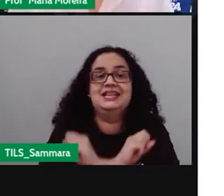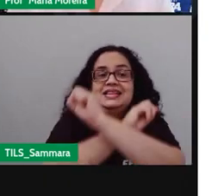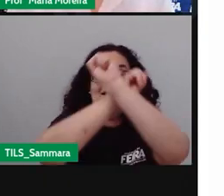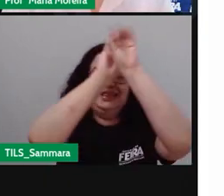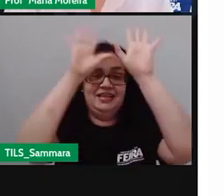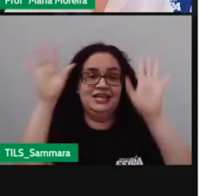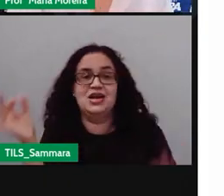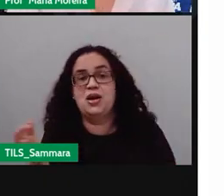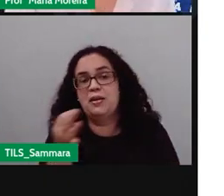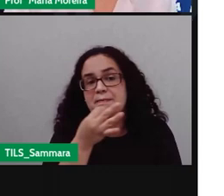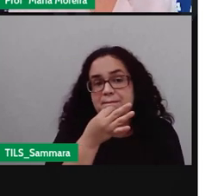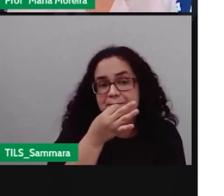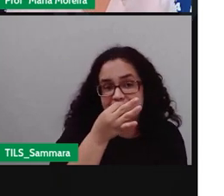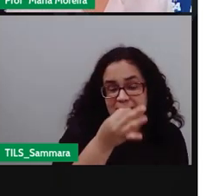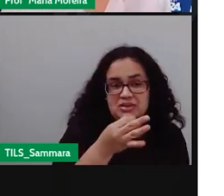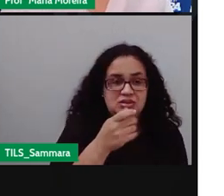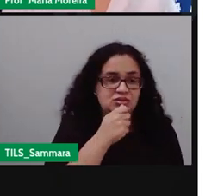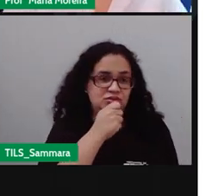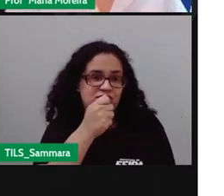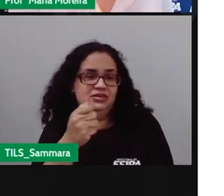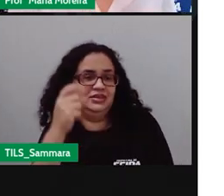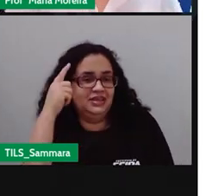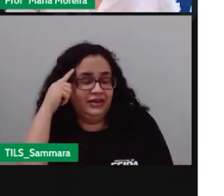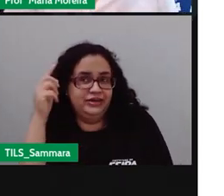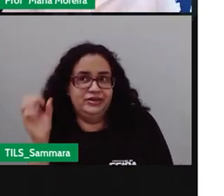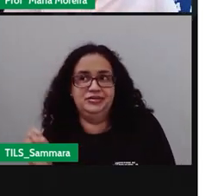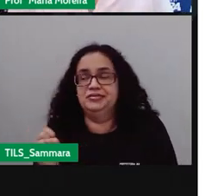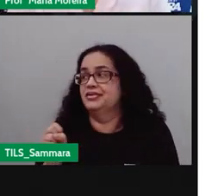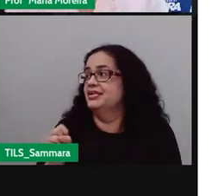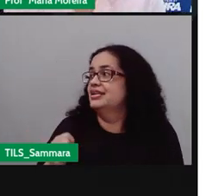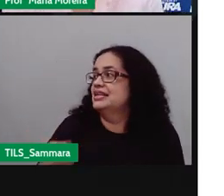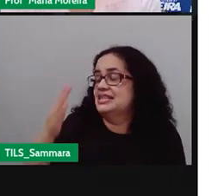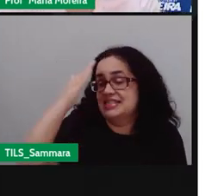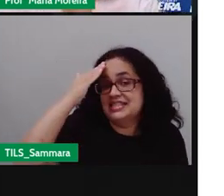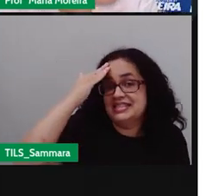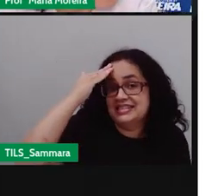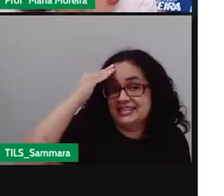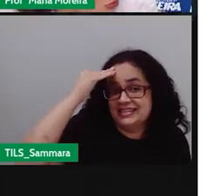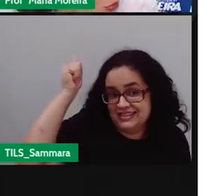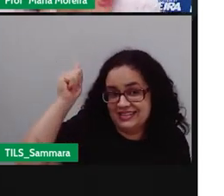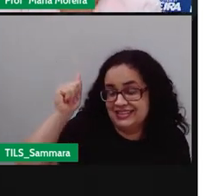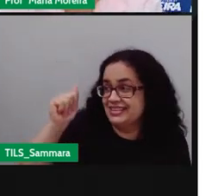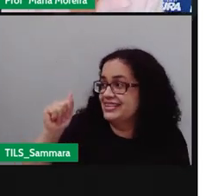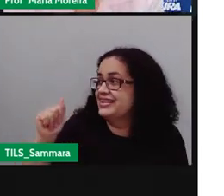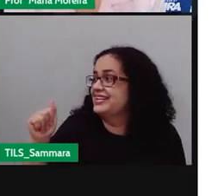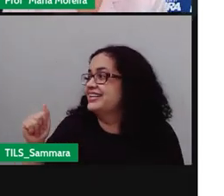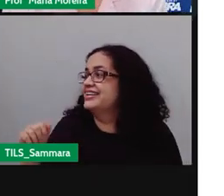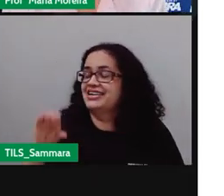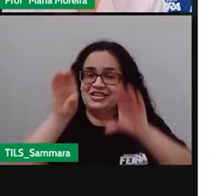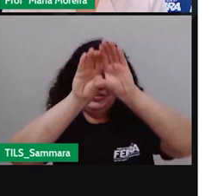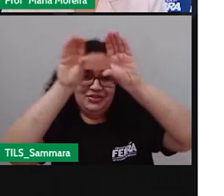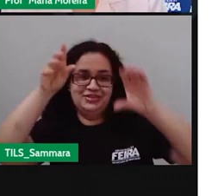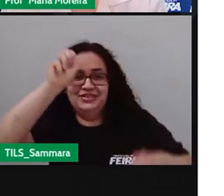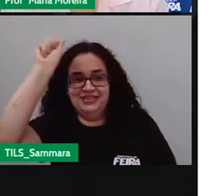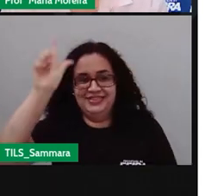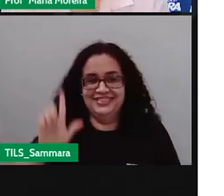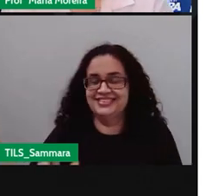objetiva eu não posso fazer uma entrevista com o Samara e falar olha Samara você sabia que o céu ele é azul né